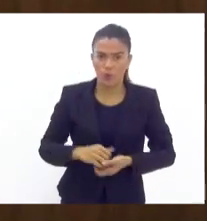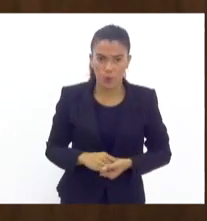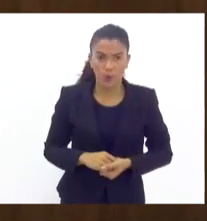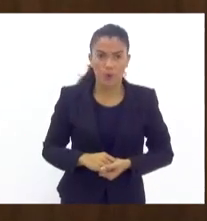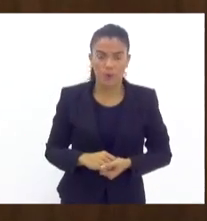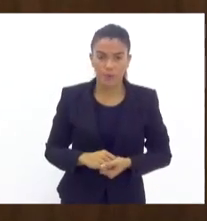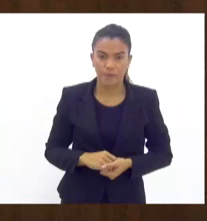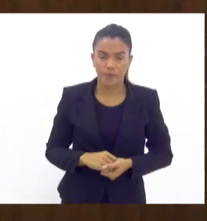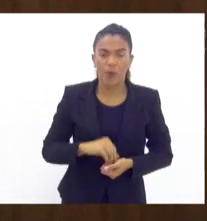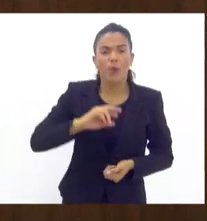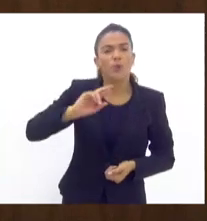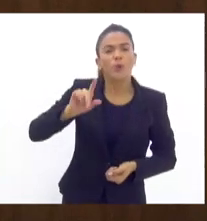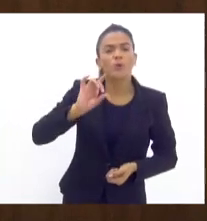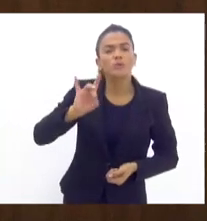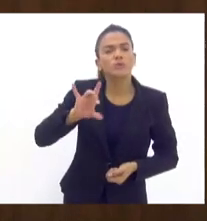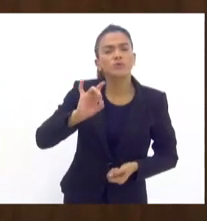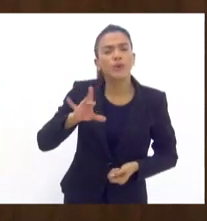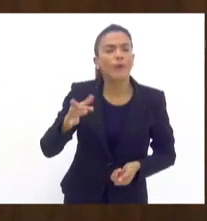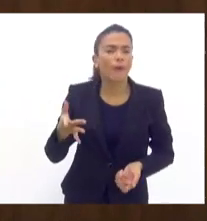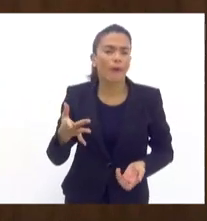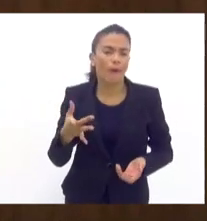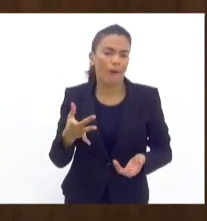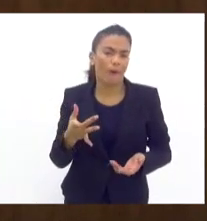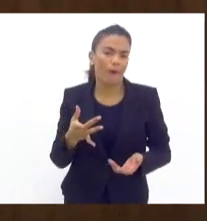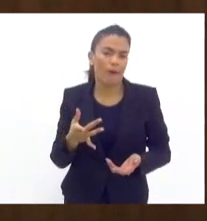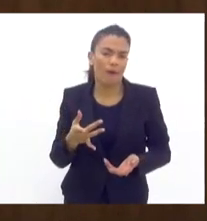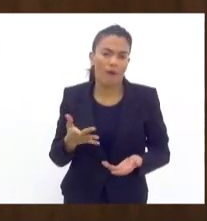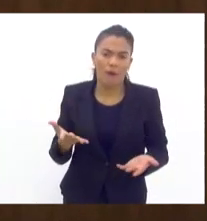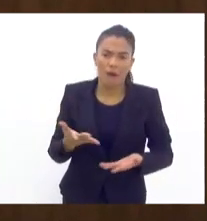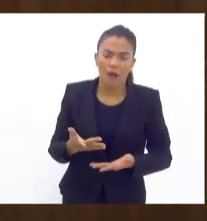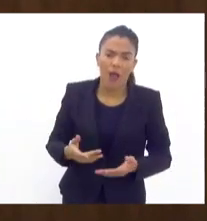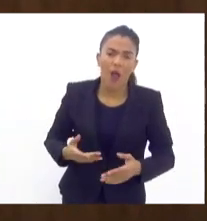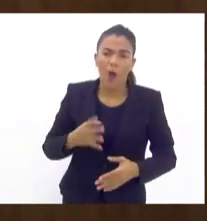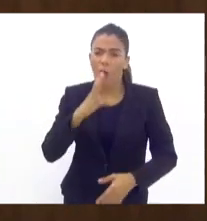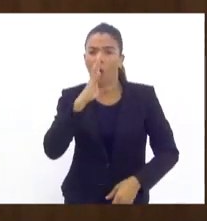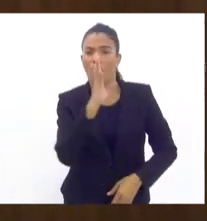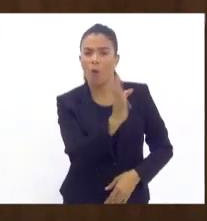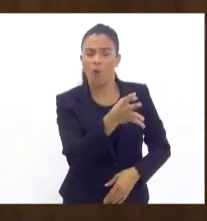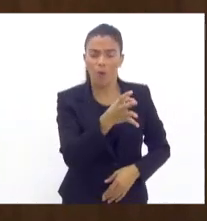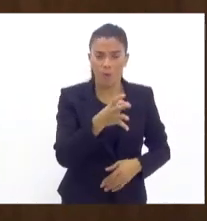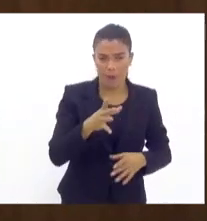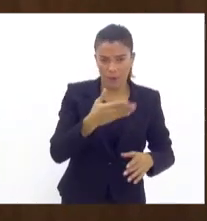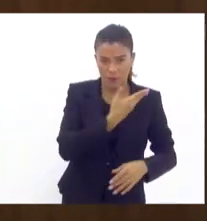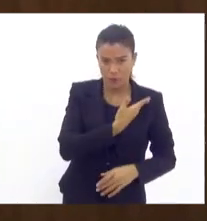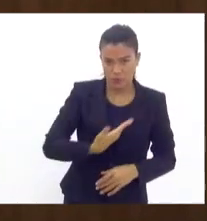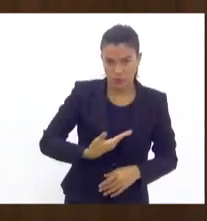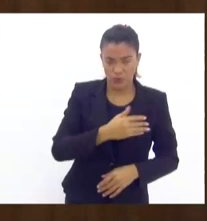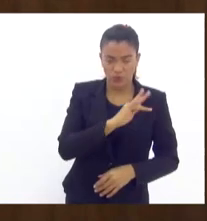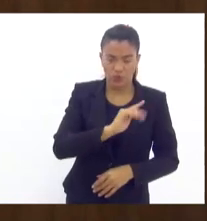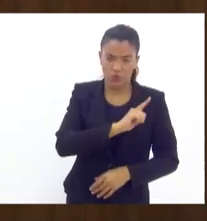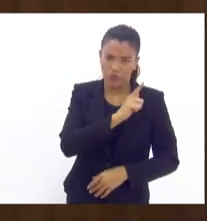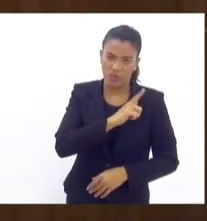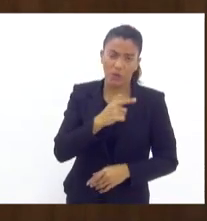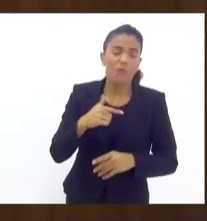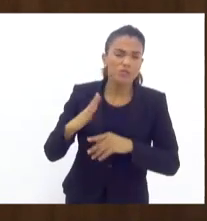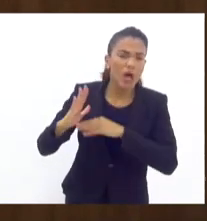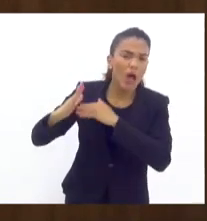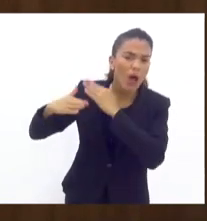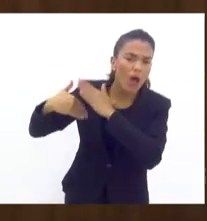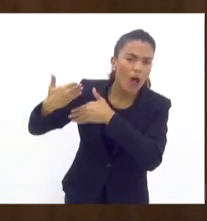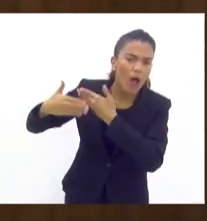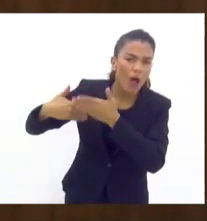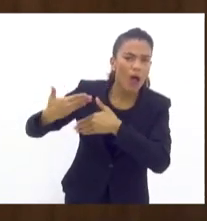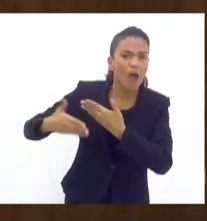Não é só colocando na conta da atual gestão, não, mas alguma coisa que vem se arrastando ao longo do tempo.